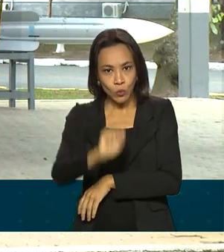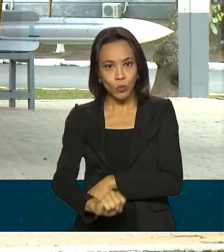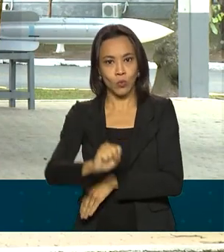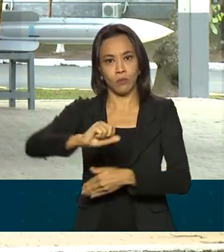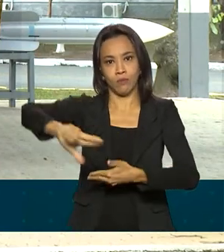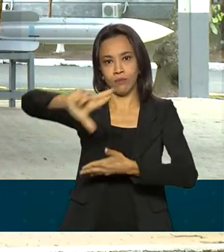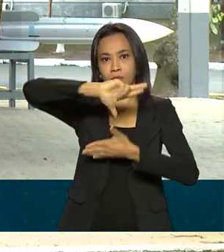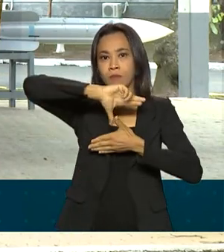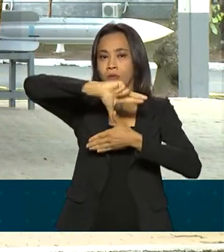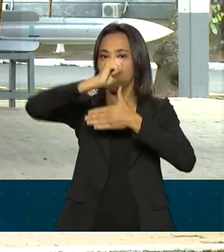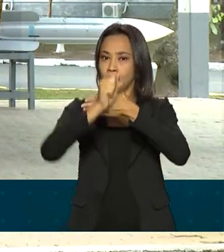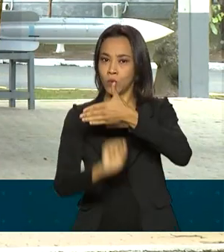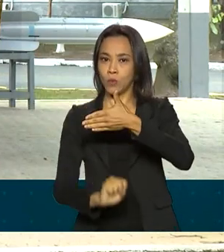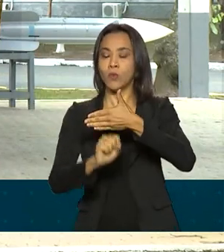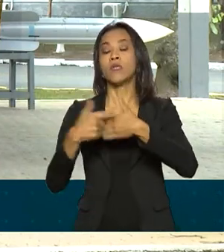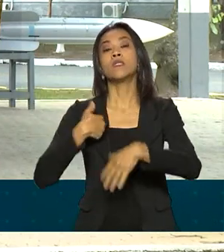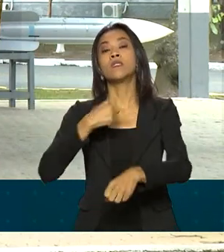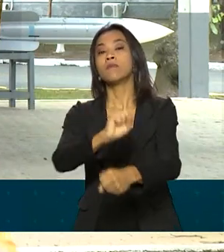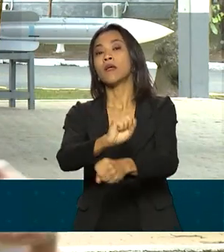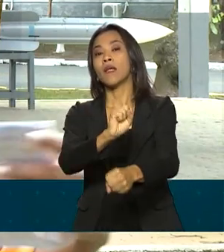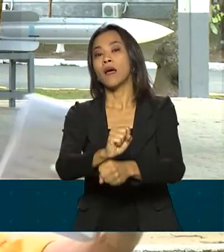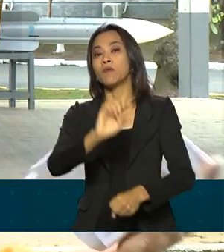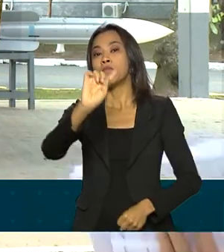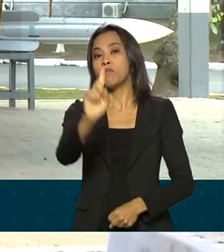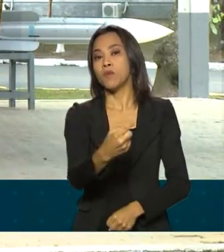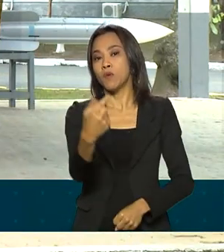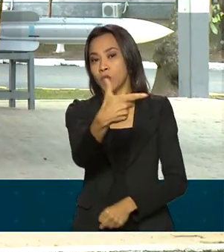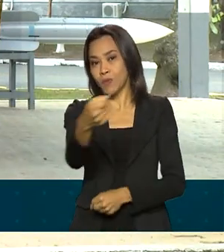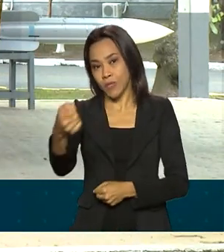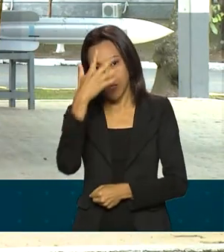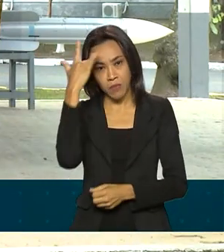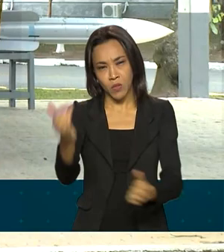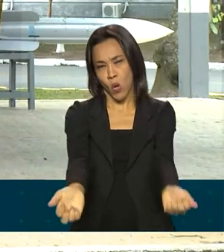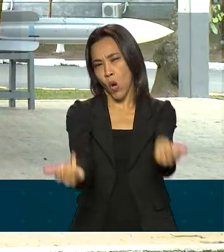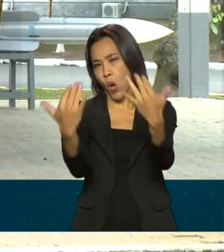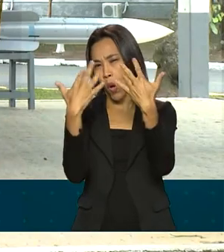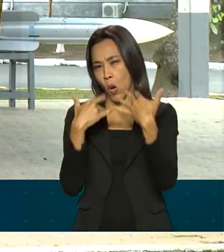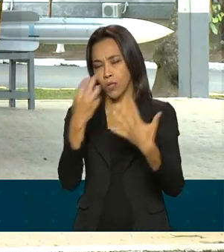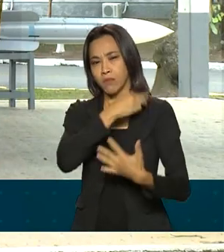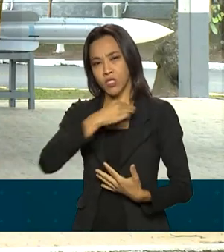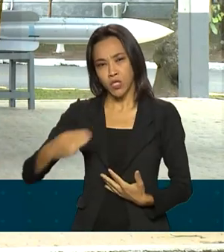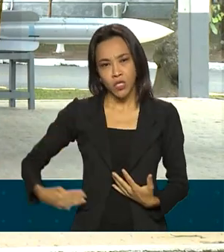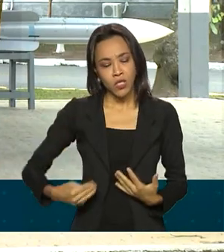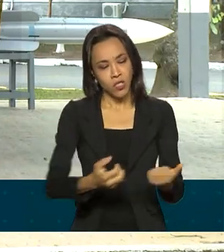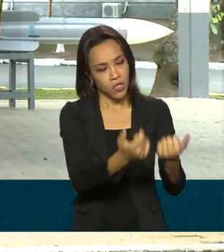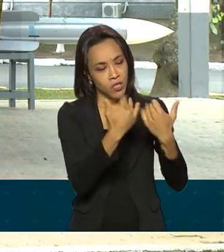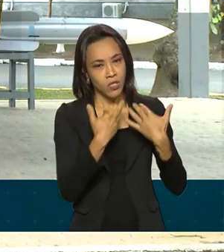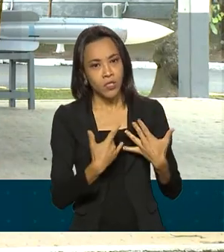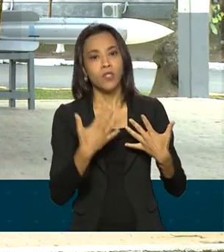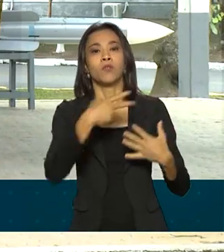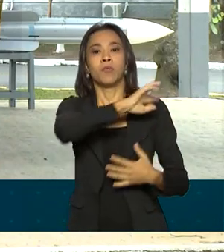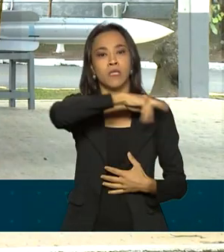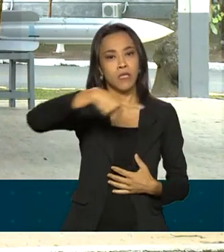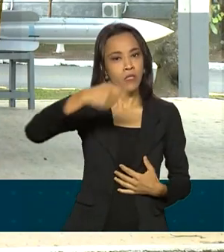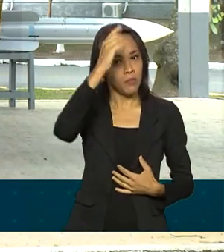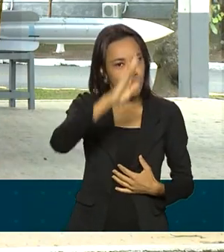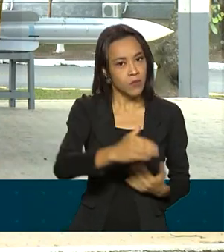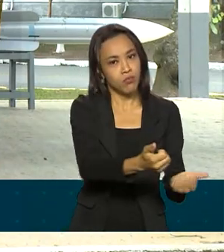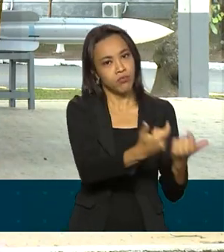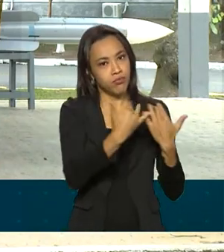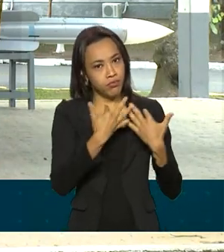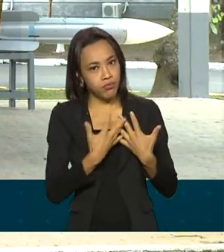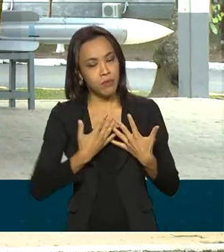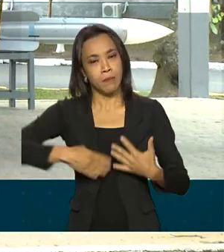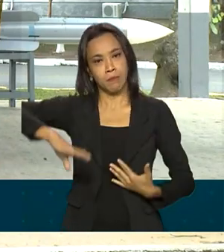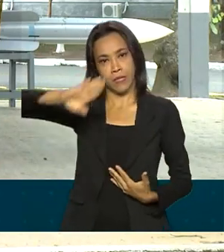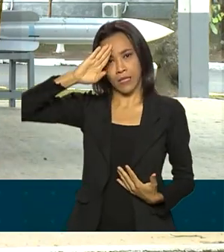esperadas 1.200 pessoas, entre o presidente da República, ministros, parlamentares, políticos, aqui da região,